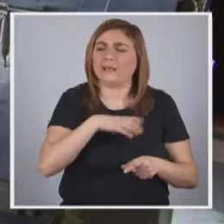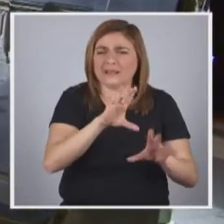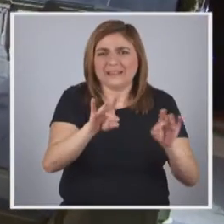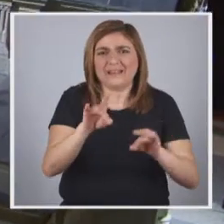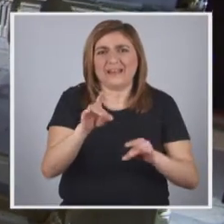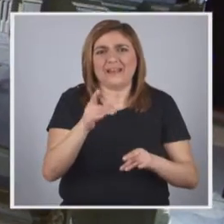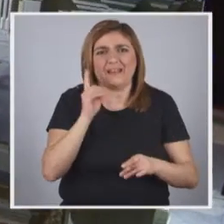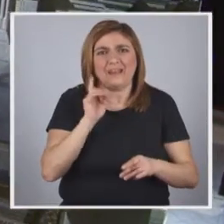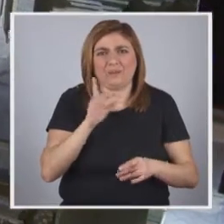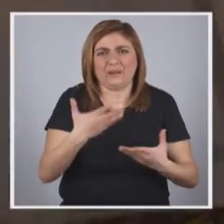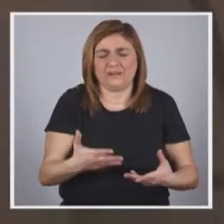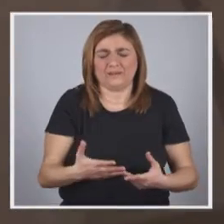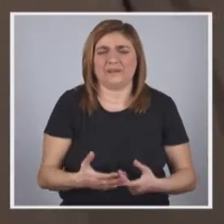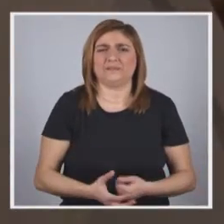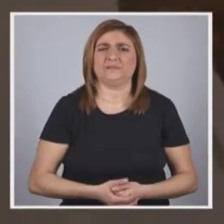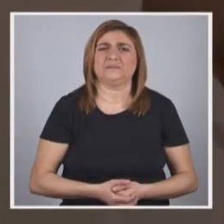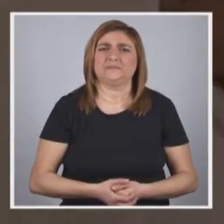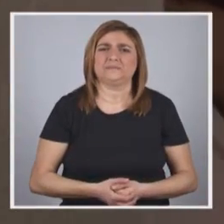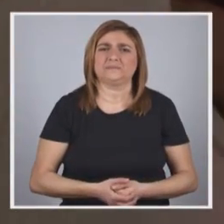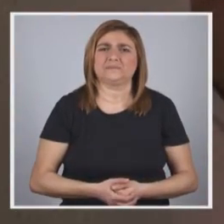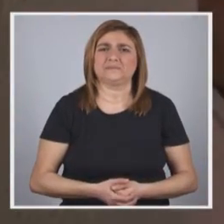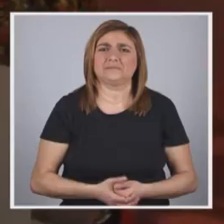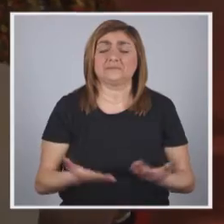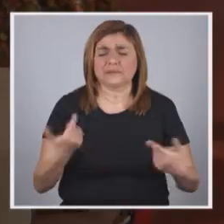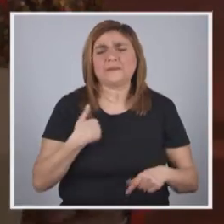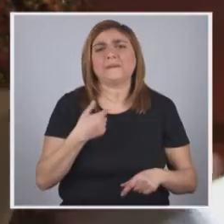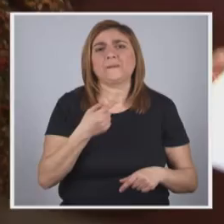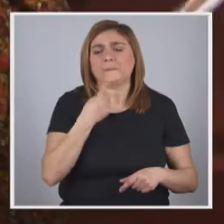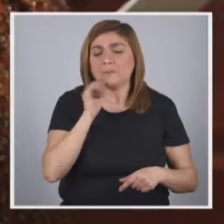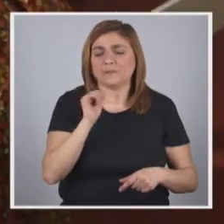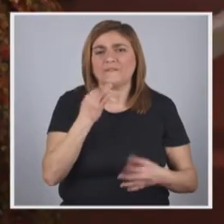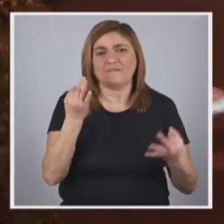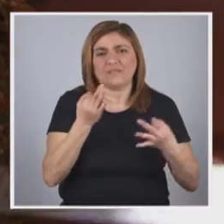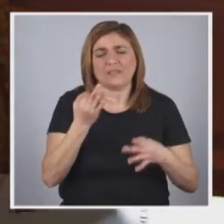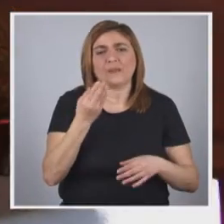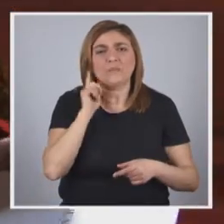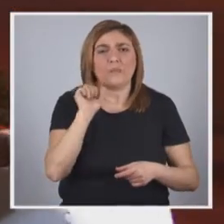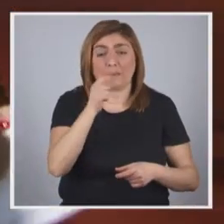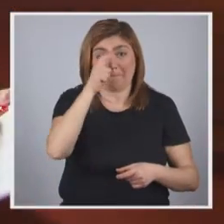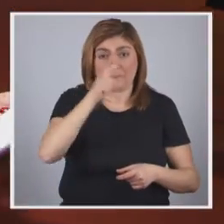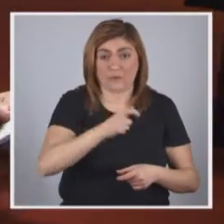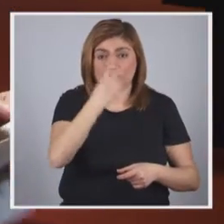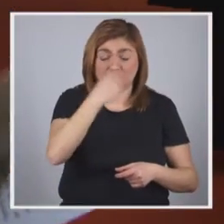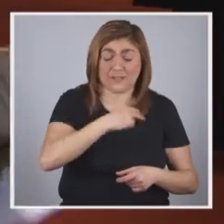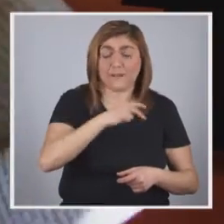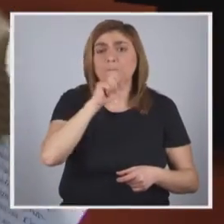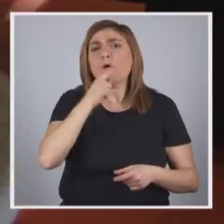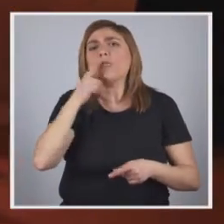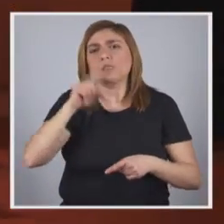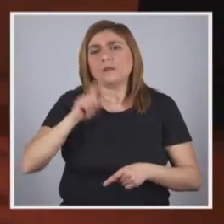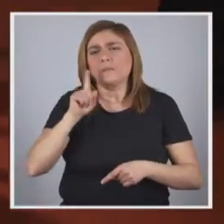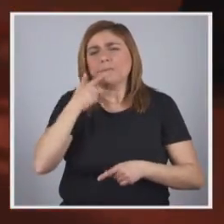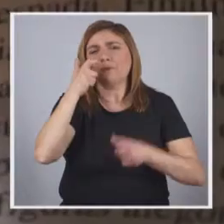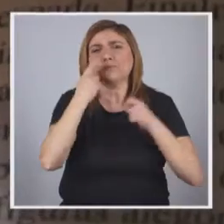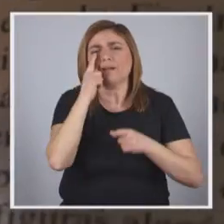entendemos que aquilo que é útil para uma pessoa cega também pode ser útil